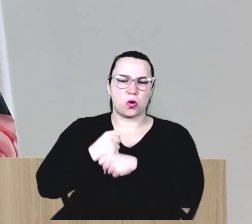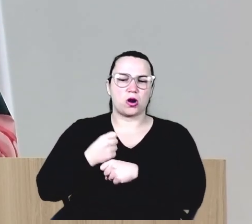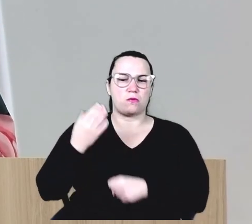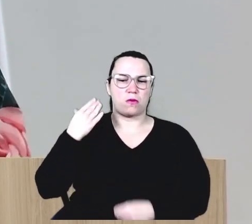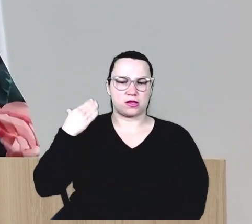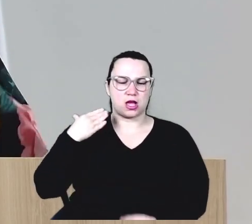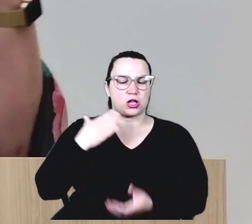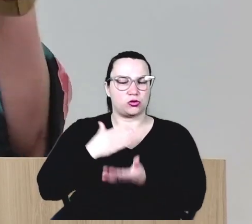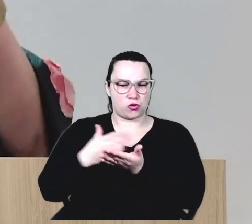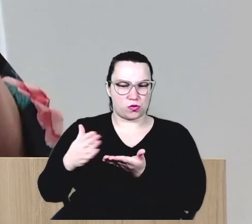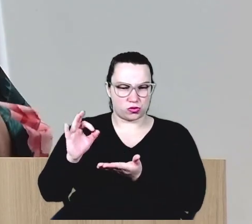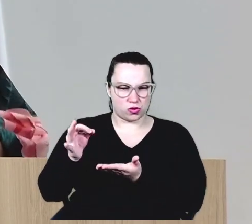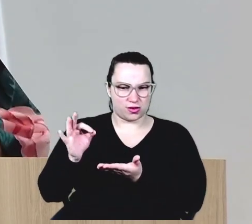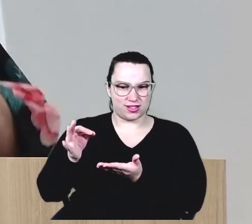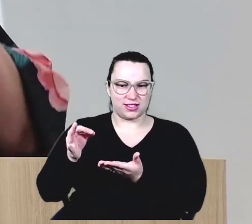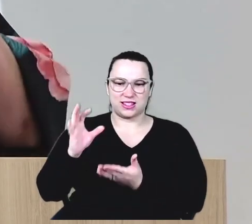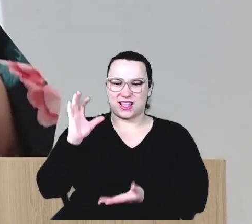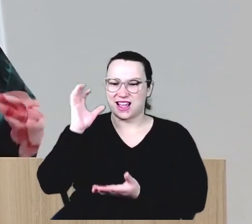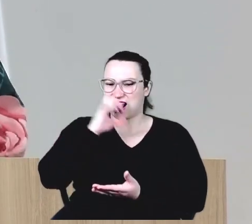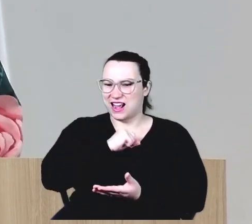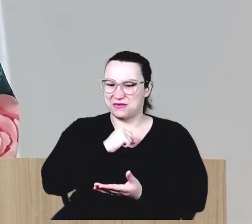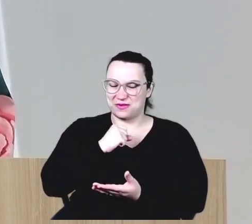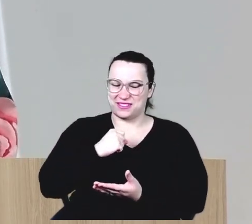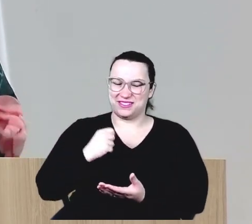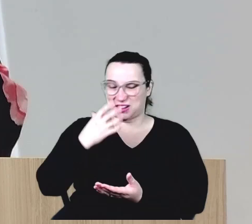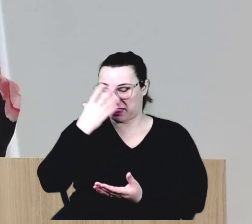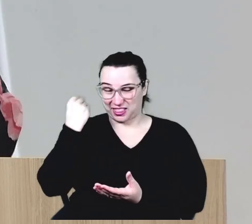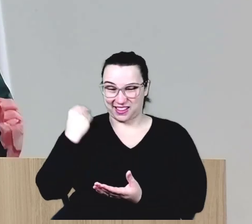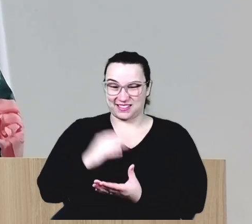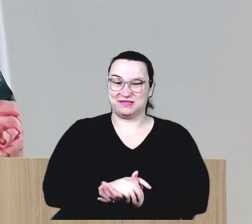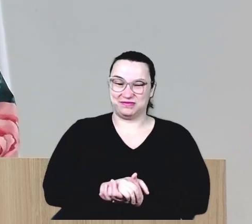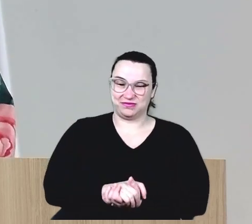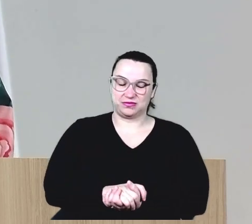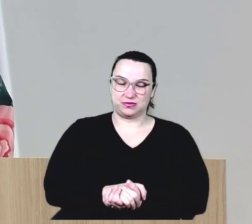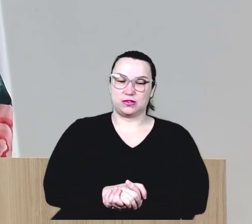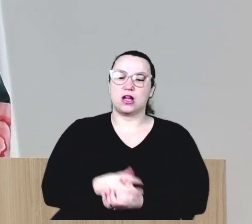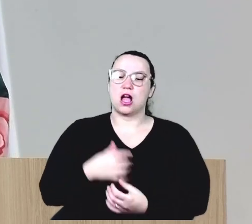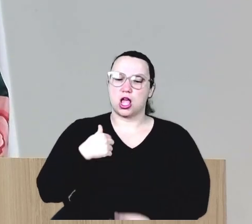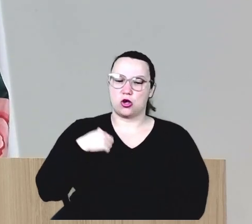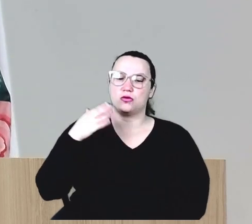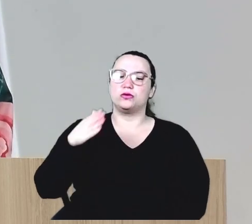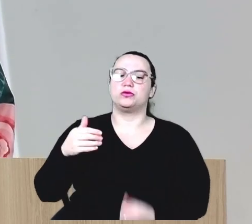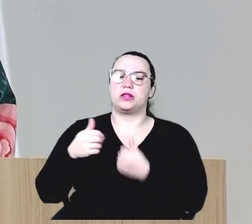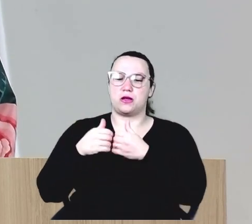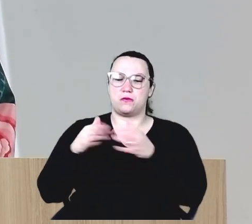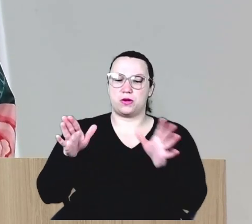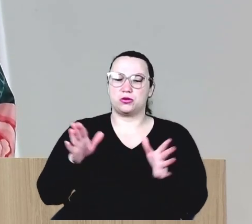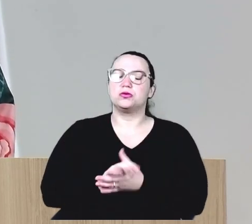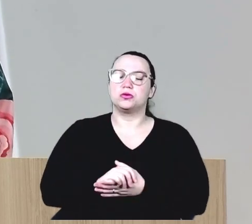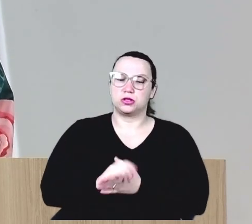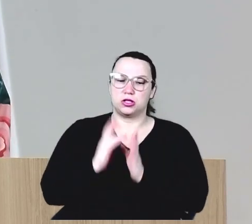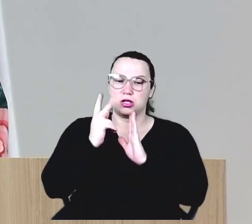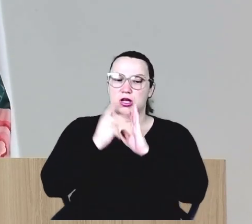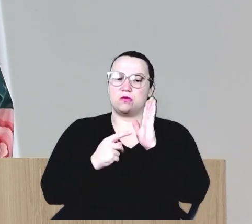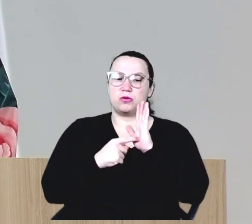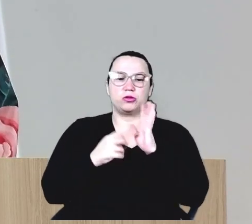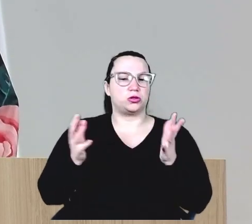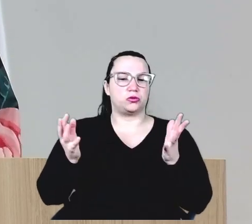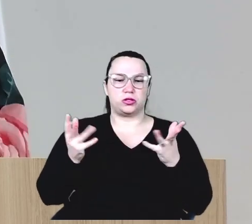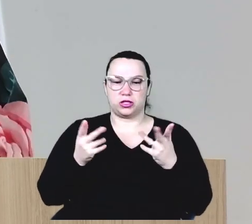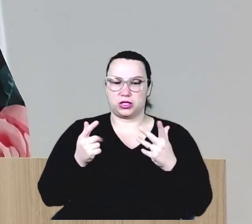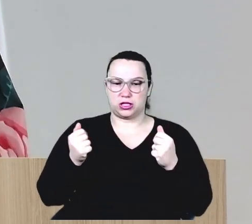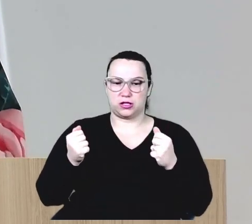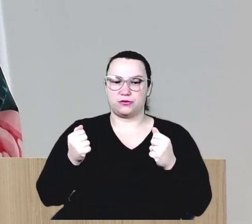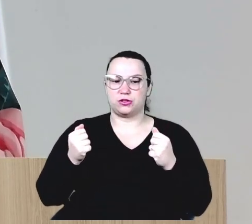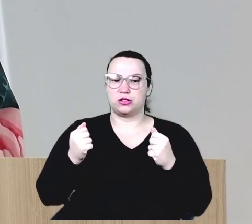começou. Passa tão rápido, eu meia perdida. Mas eu pude estar presente na abertura. É um projeto incrível. Eu sempre digo